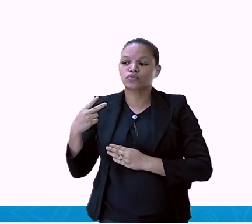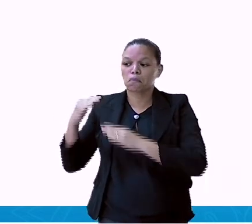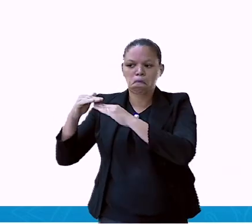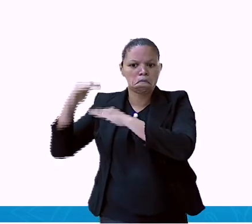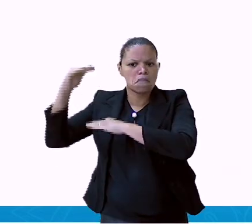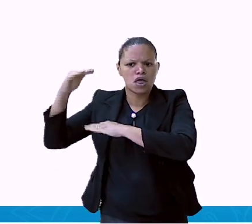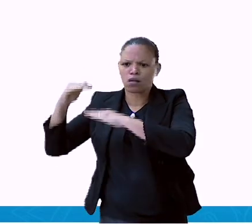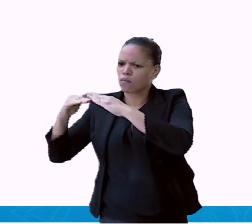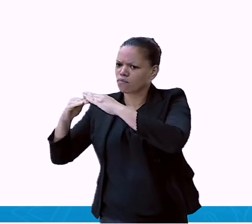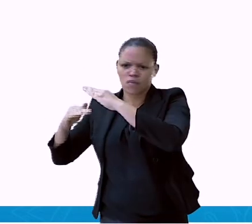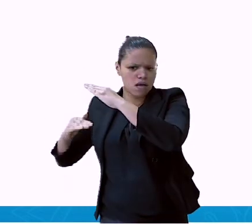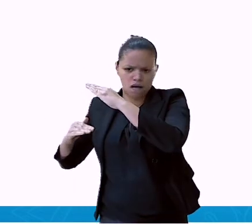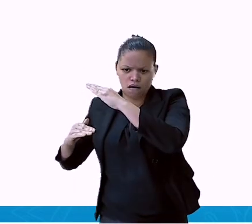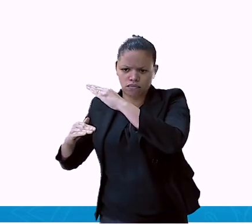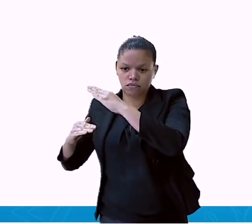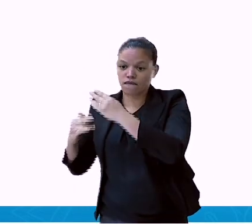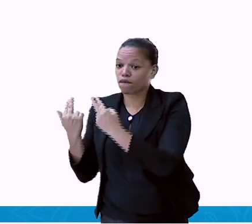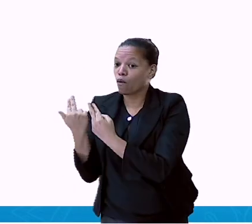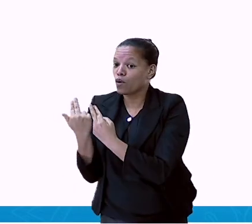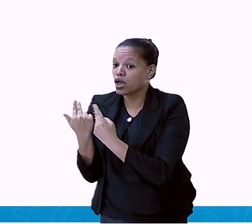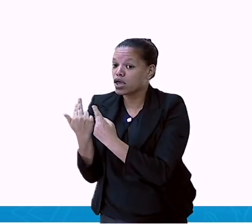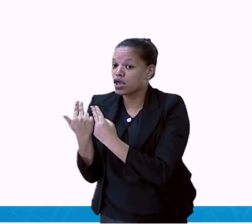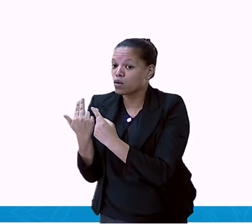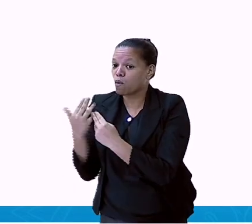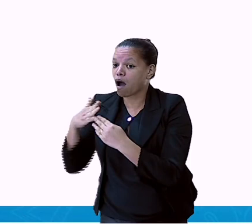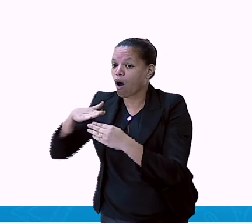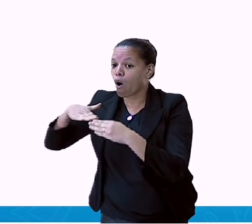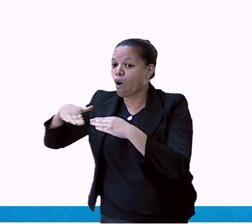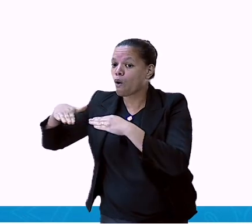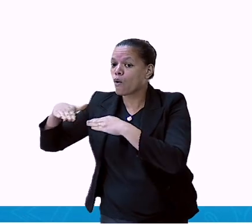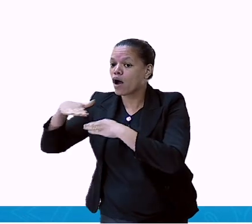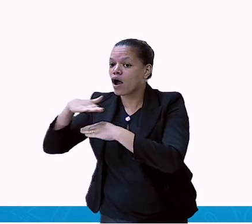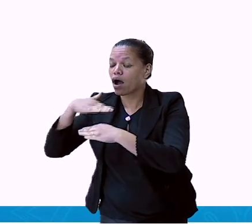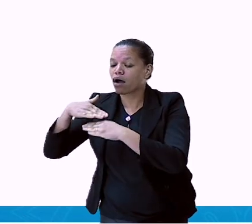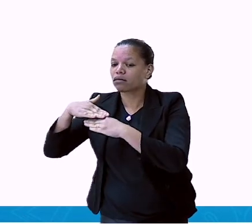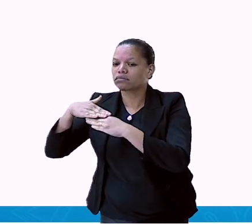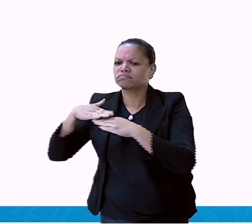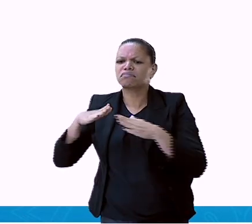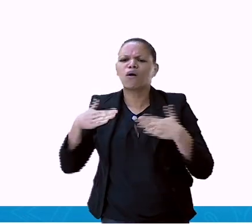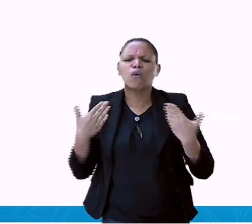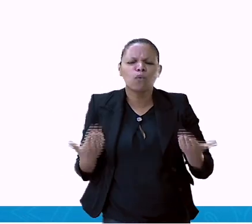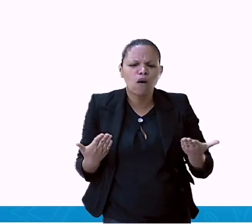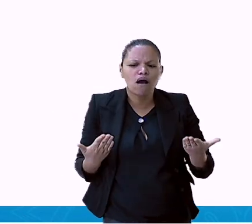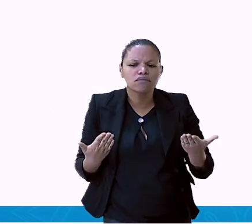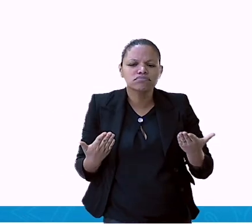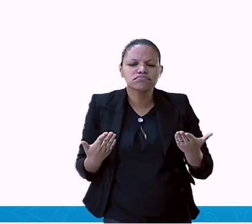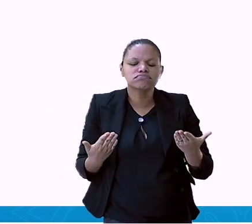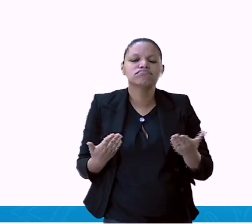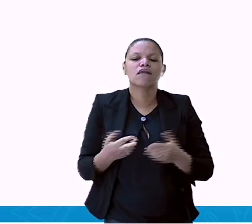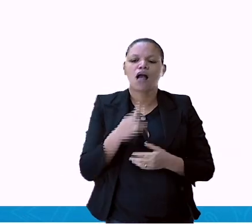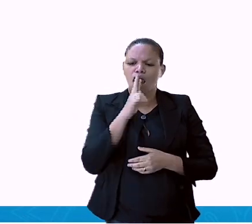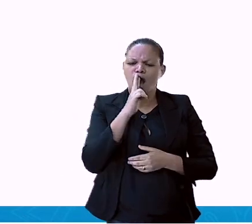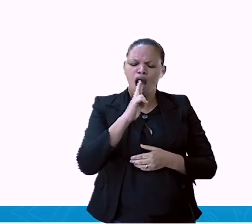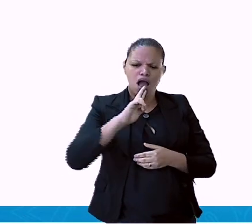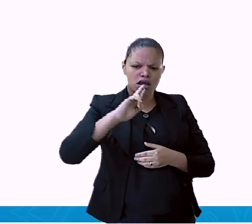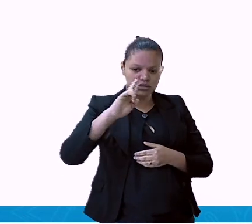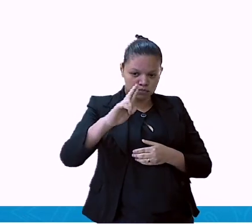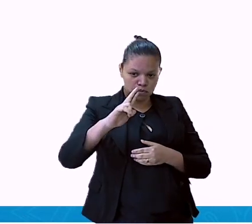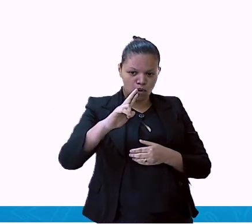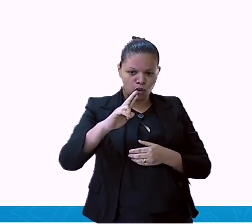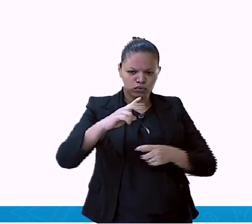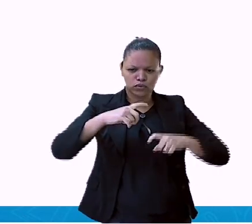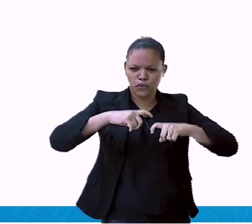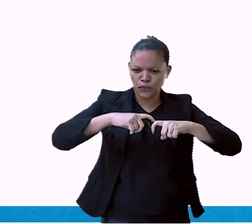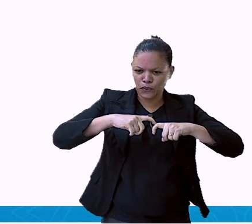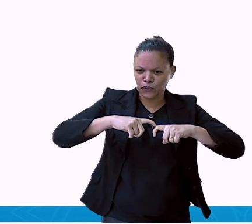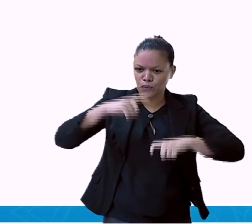mesma quantidade. Logo, a gente vai ter aqui a oftalmologia. Olha só, 12 mil pacientes atendidos